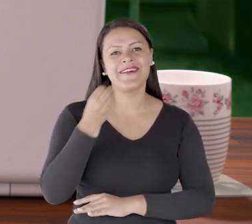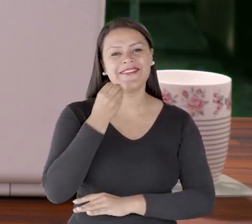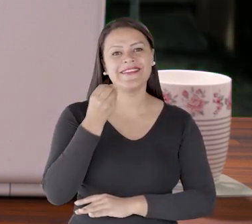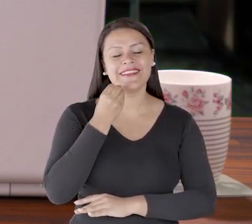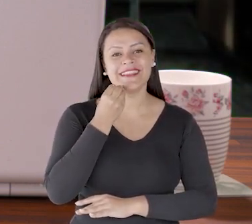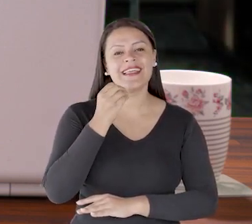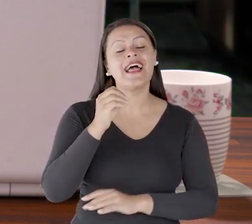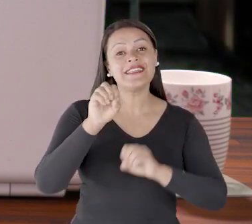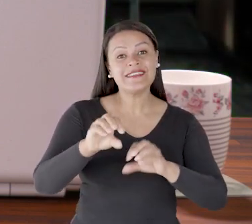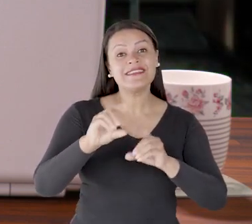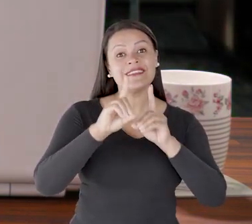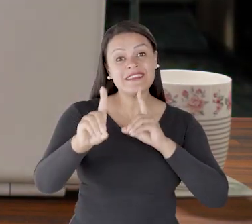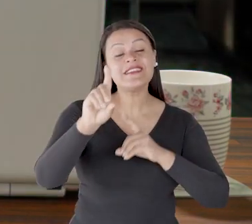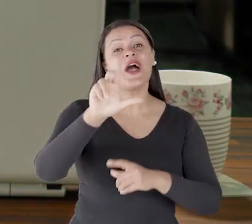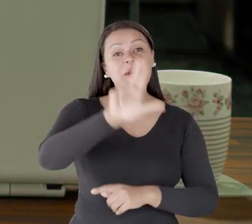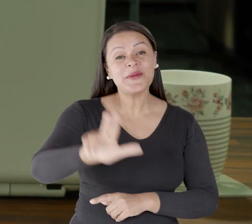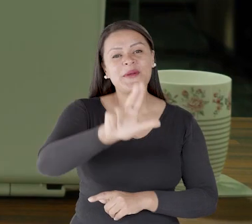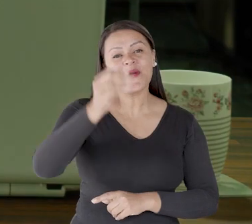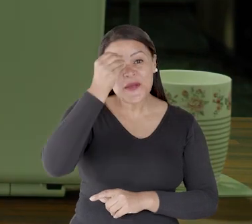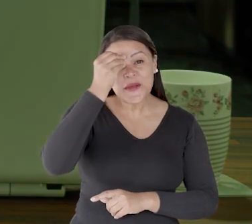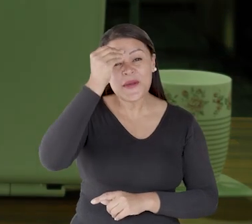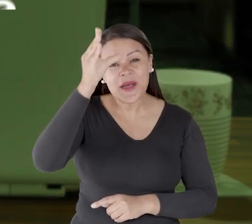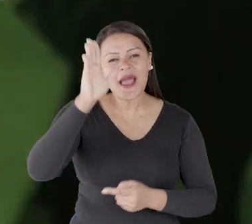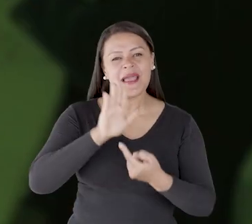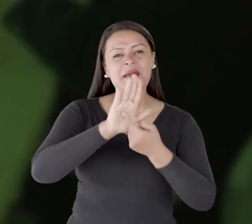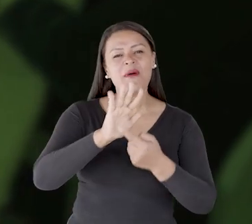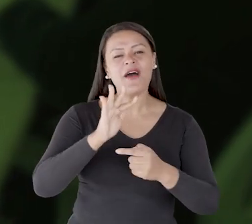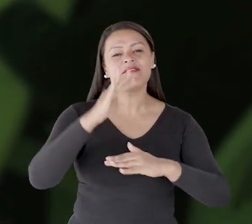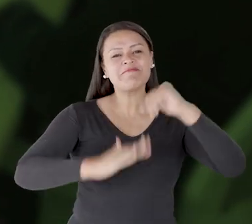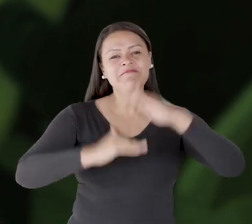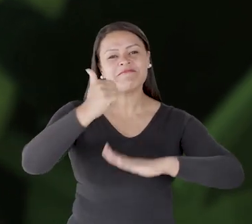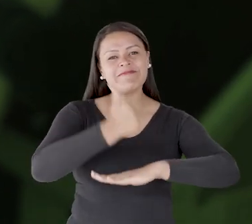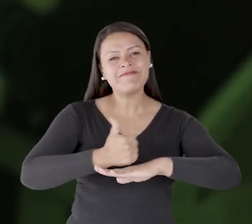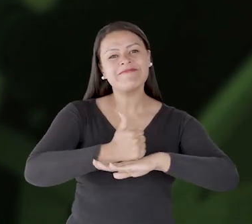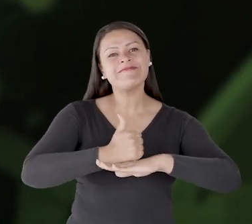conecta com as melhores oportunidades. EAD Univille. Conhecimento que projeta a sua formação. EAD